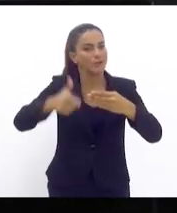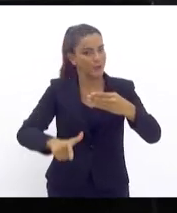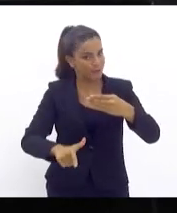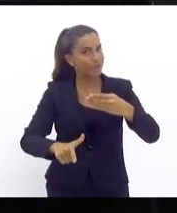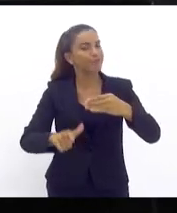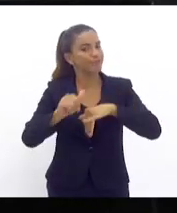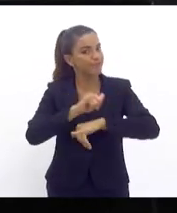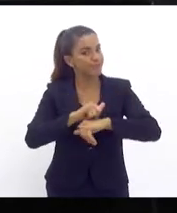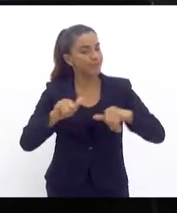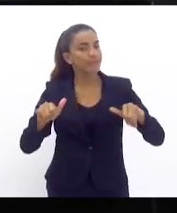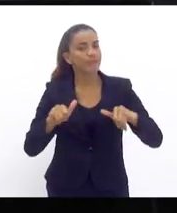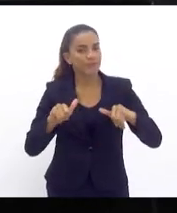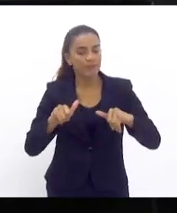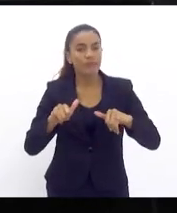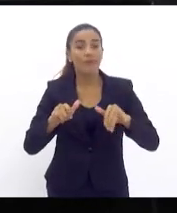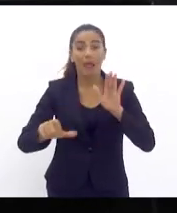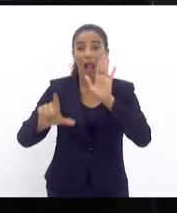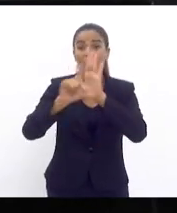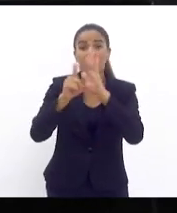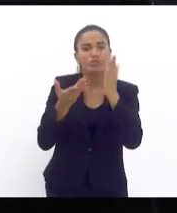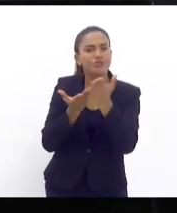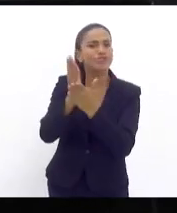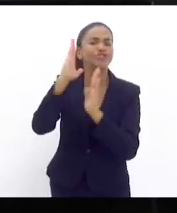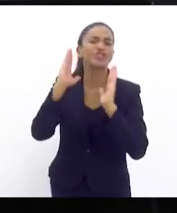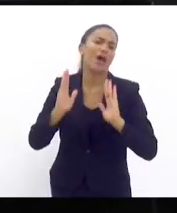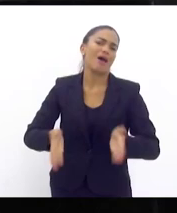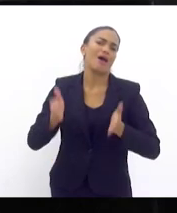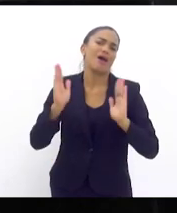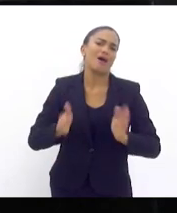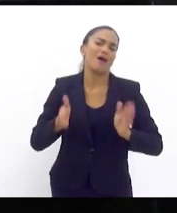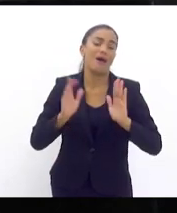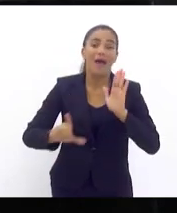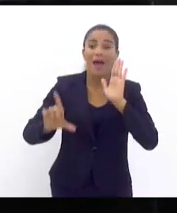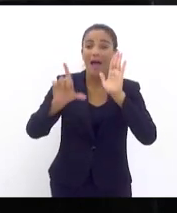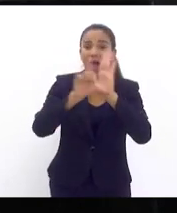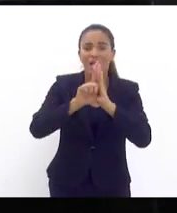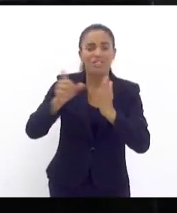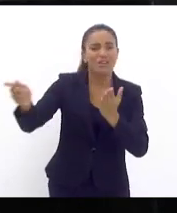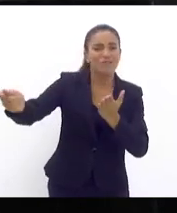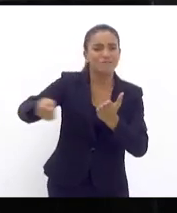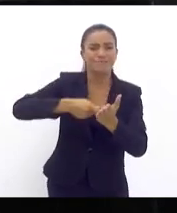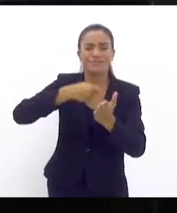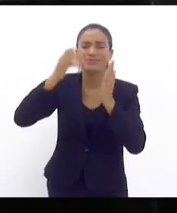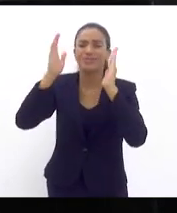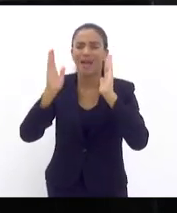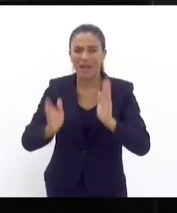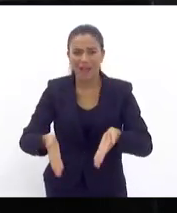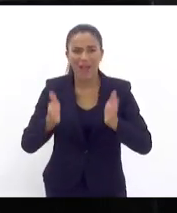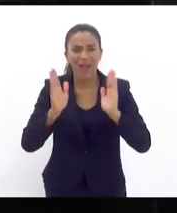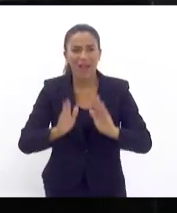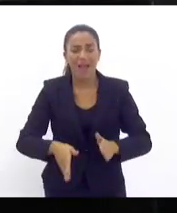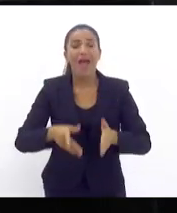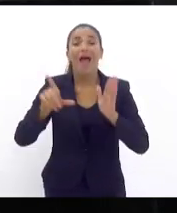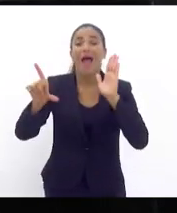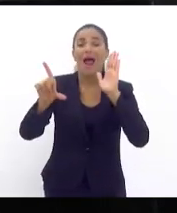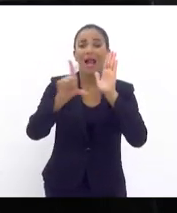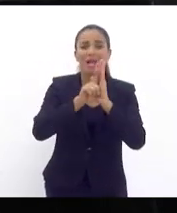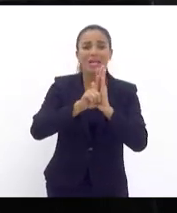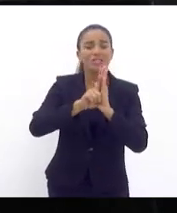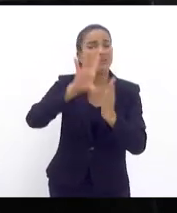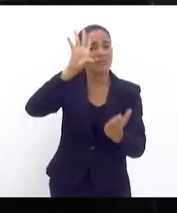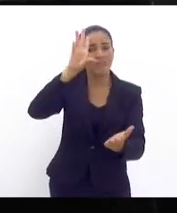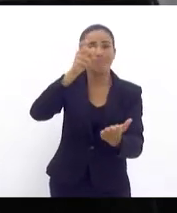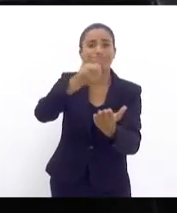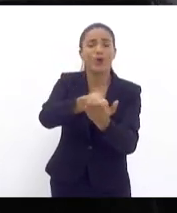vez, a lei já foi aprovada, a lei já foi sancionada, já foi instituído o grupo de